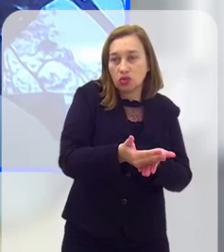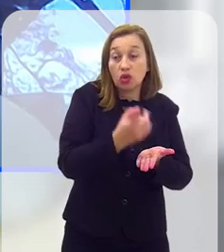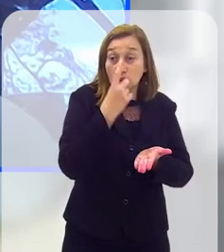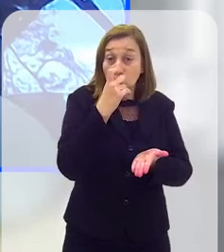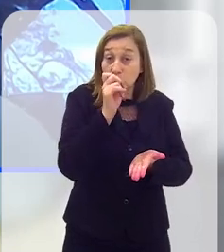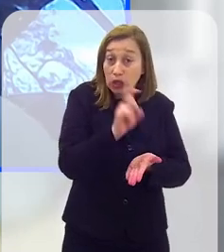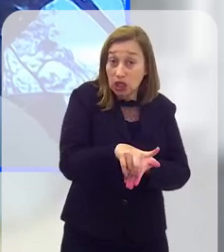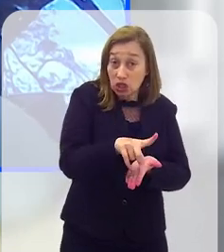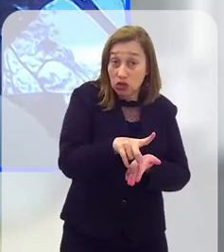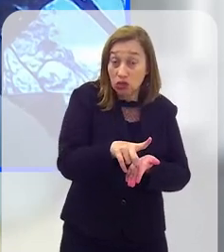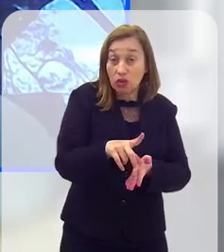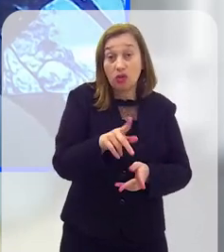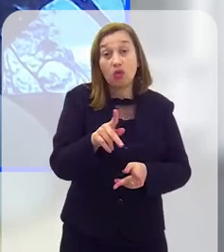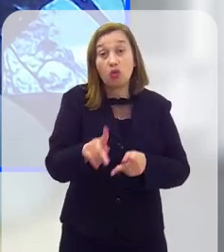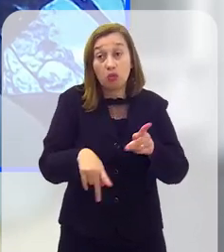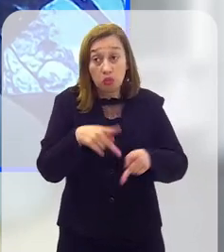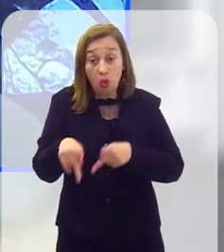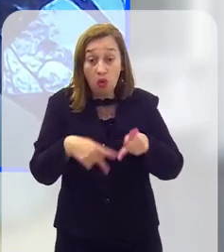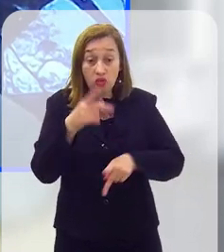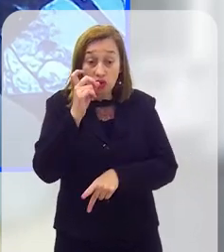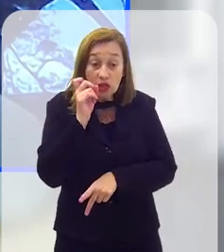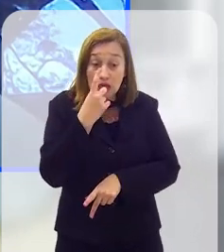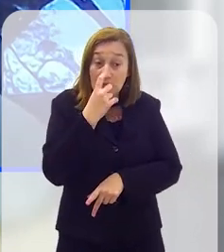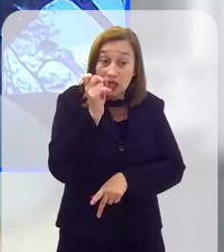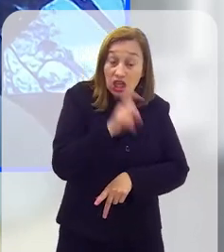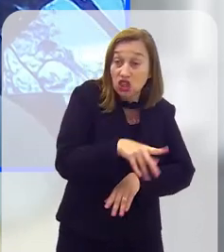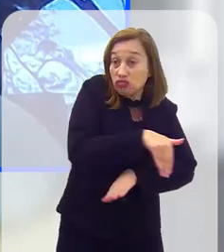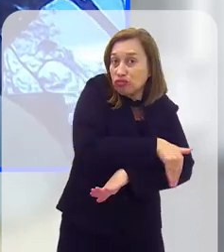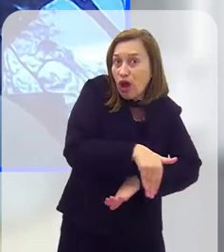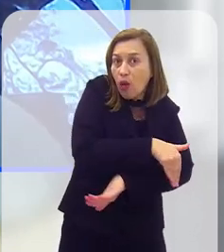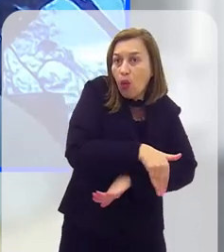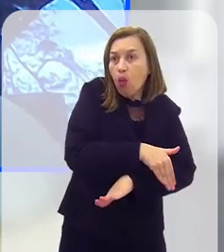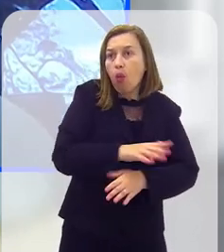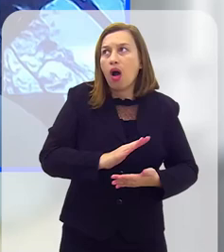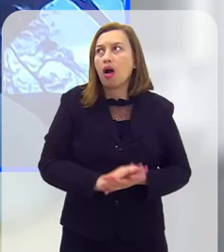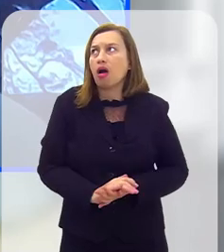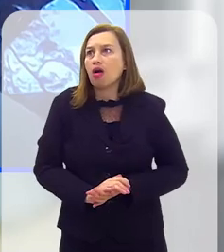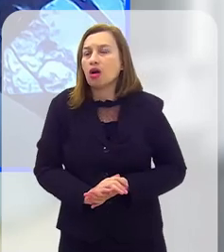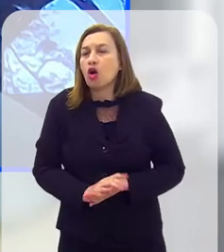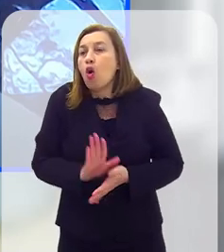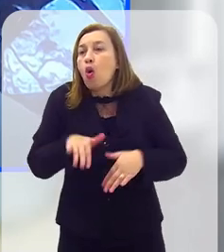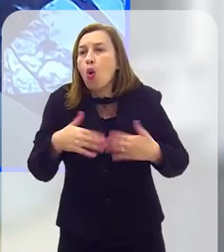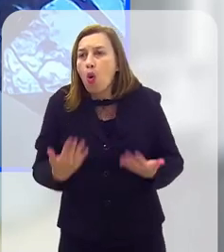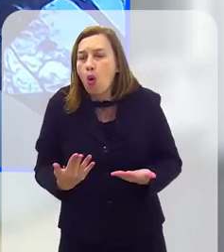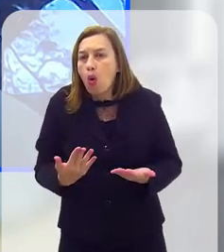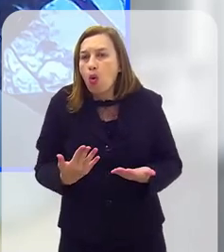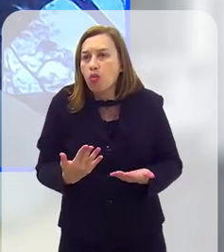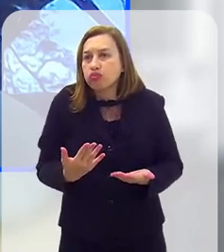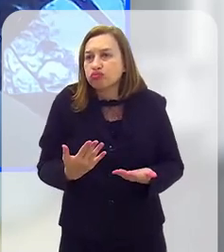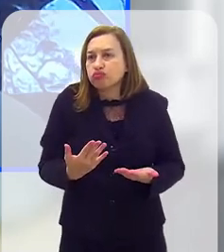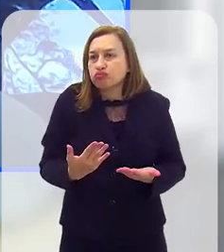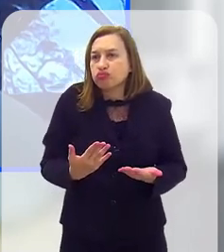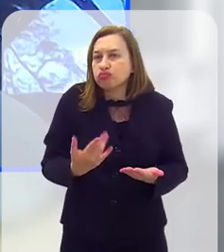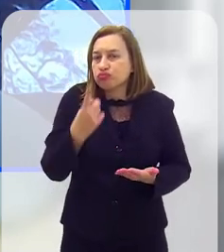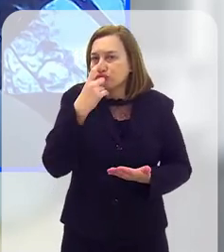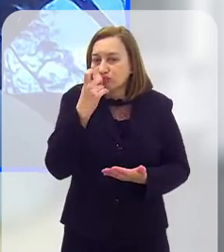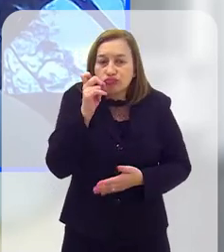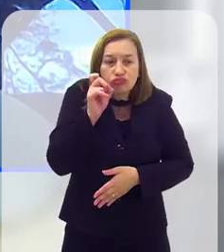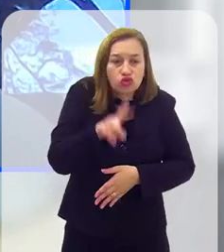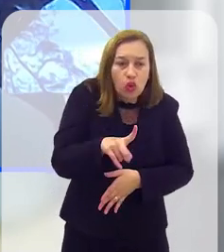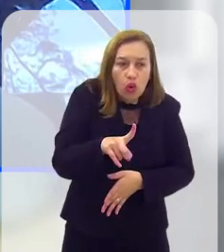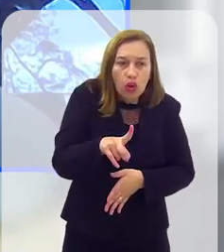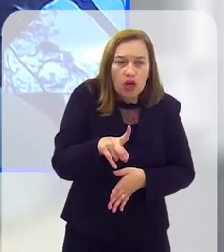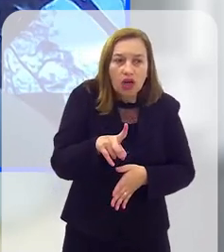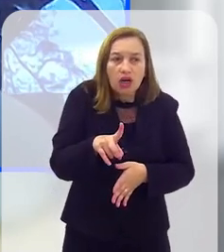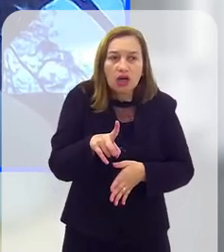inadequado do cidadão, que joga o lixo na rua, por exemplo, ou que joga algo que não deveria ir